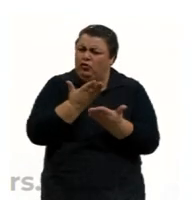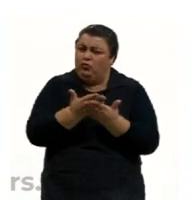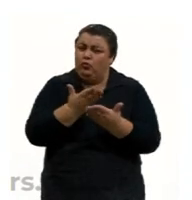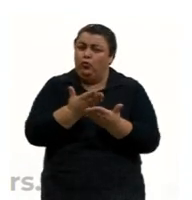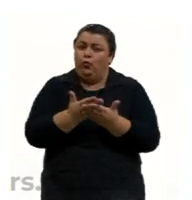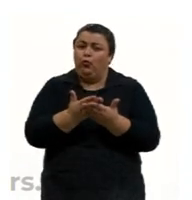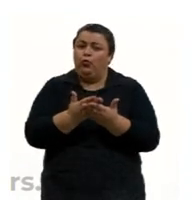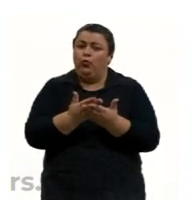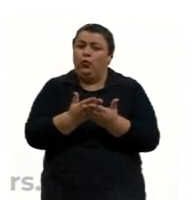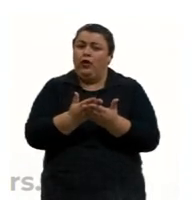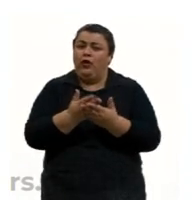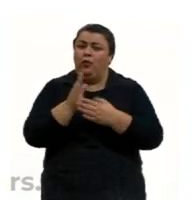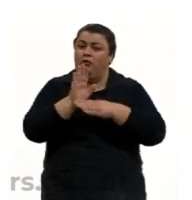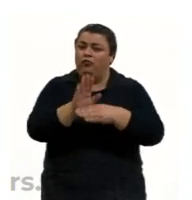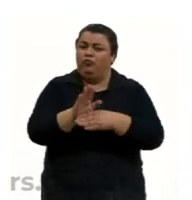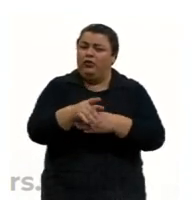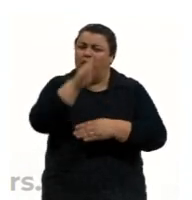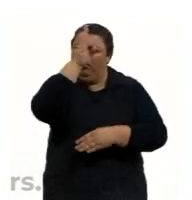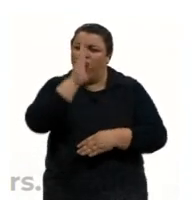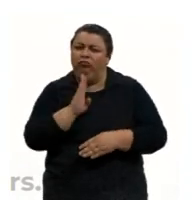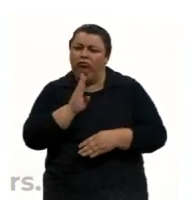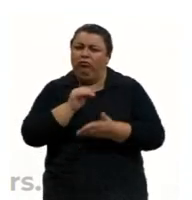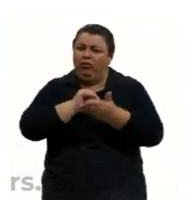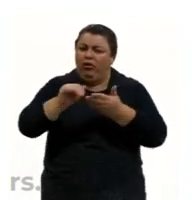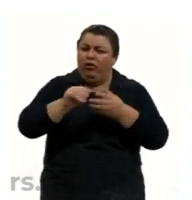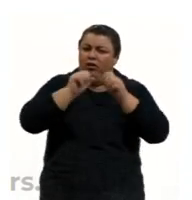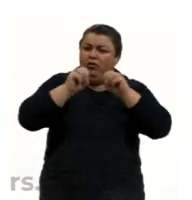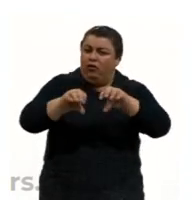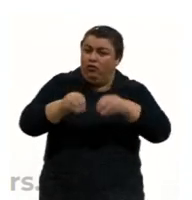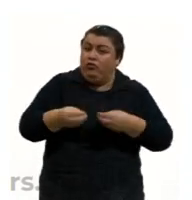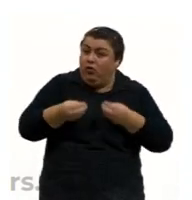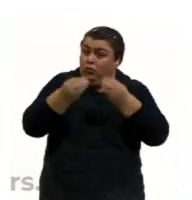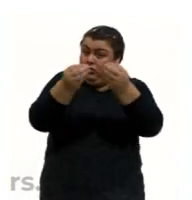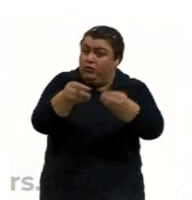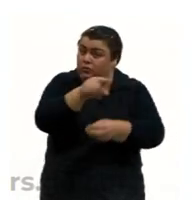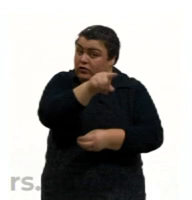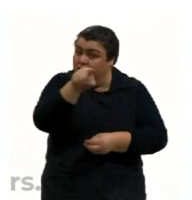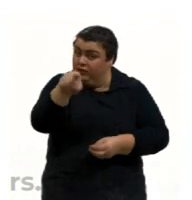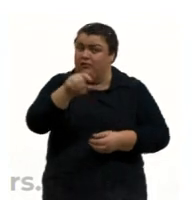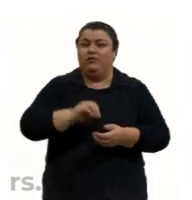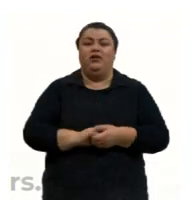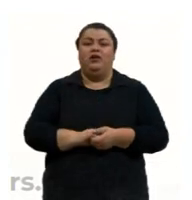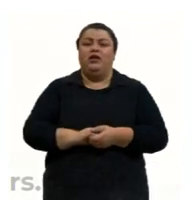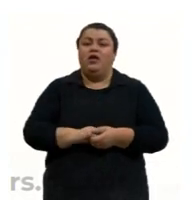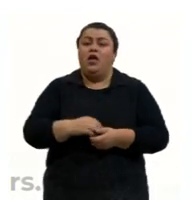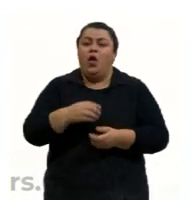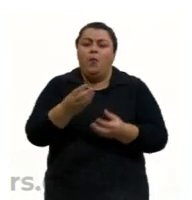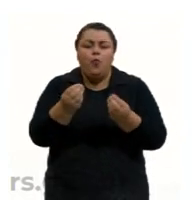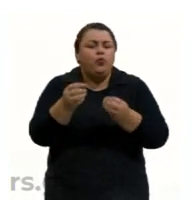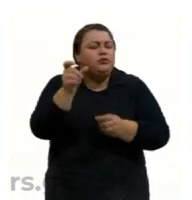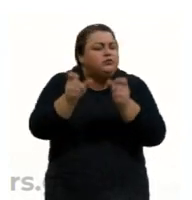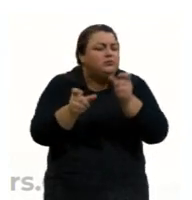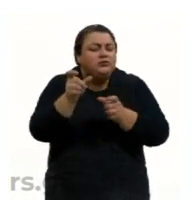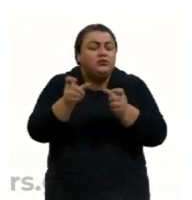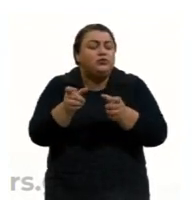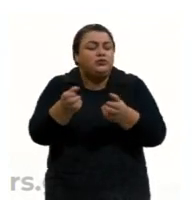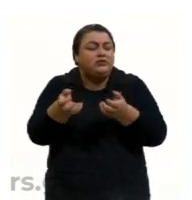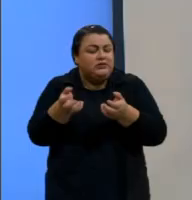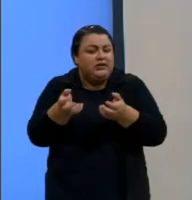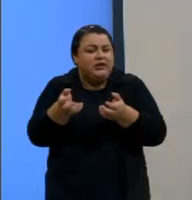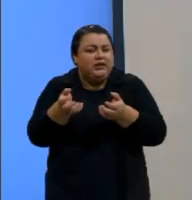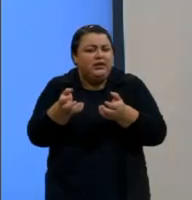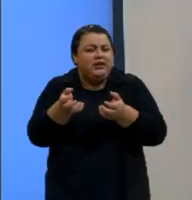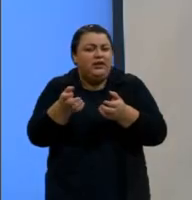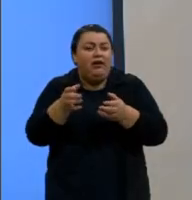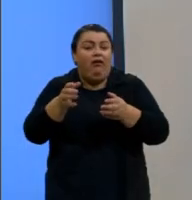gratuita que a Secretaria de Educação está te oferecendo, para você que muitas pessoas pagam cursinho e a Secretaria